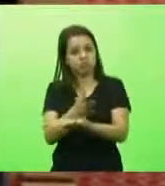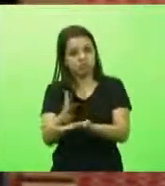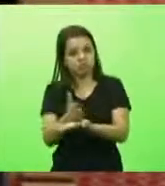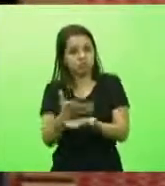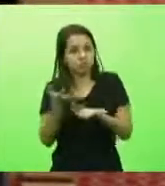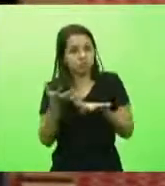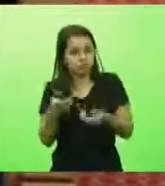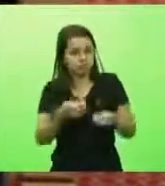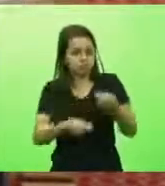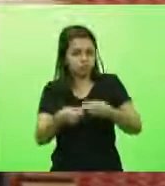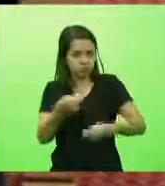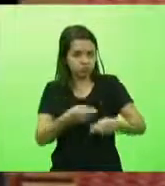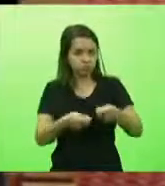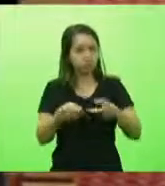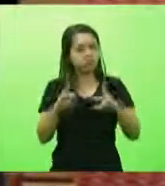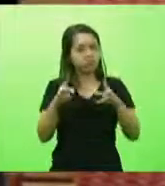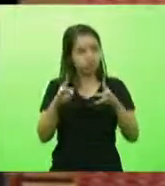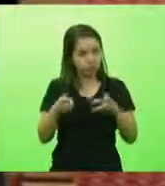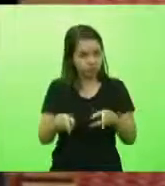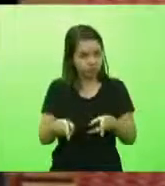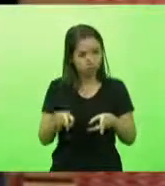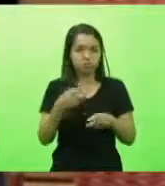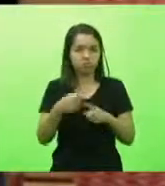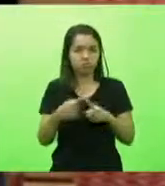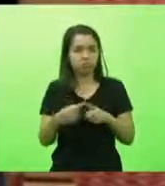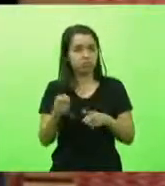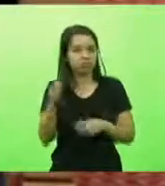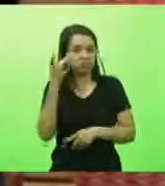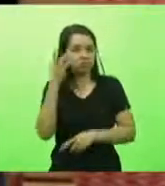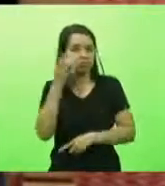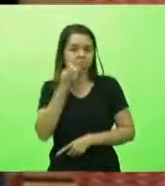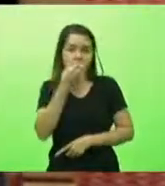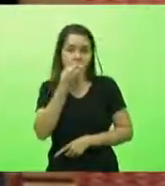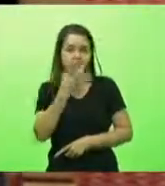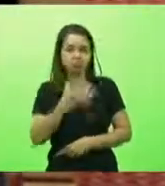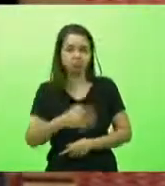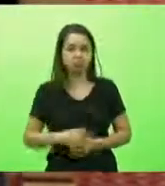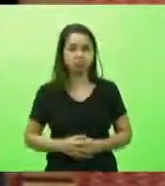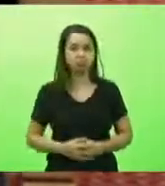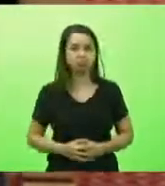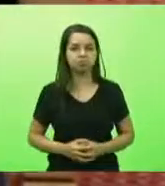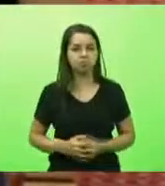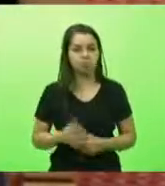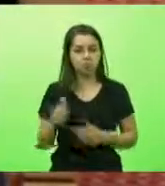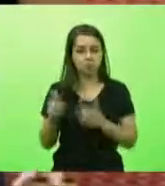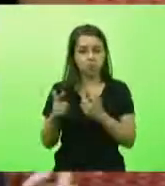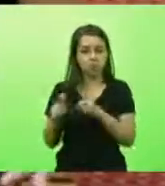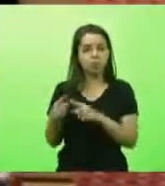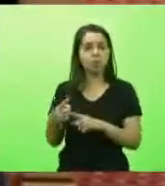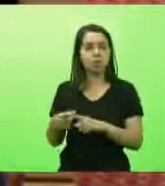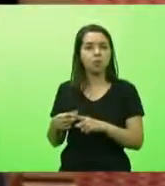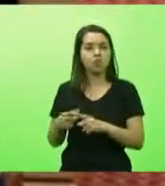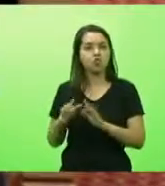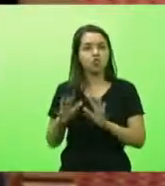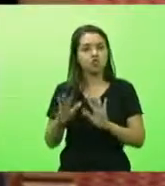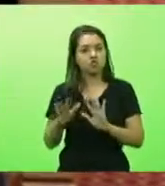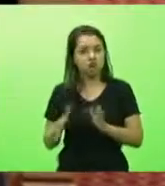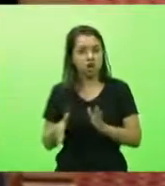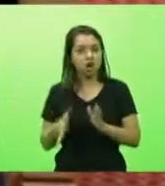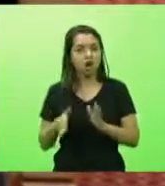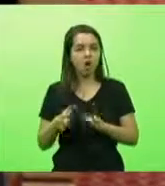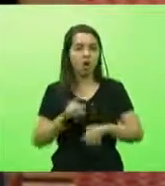administração do jeito que está, porque acho que está boa, outros porque já tem as cargas horárias